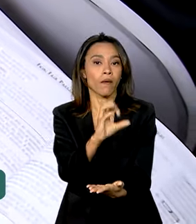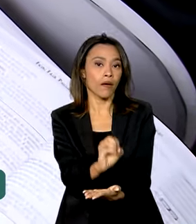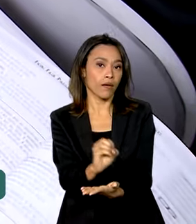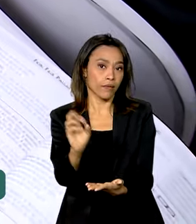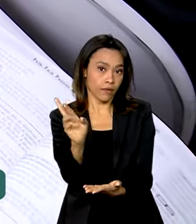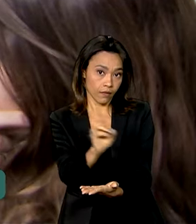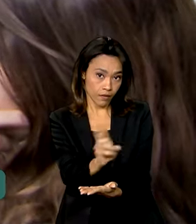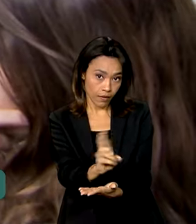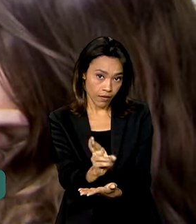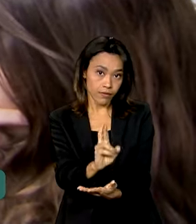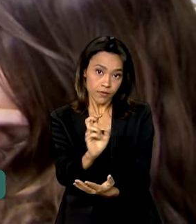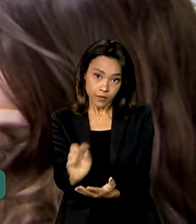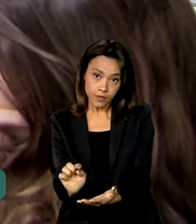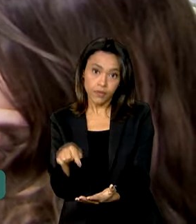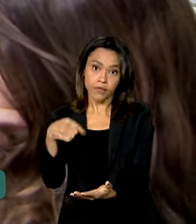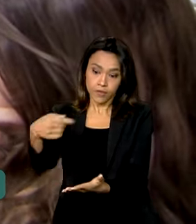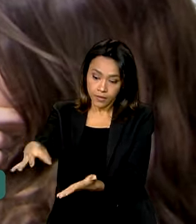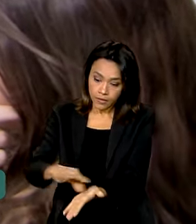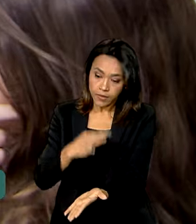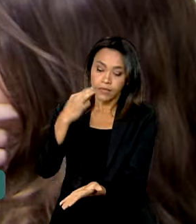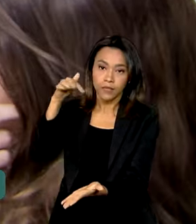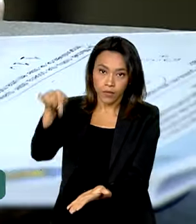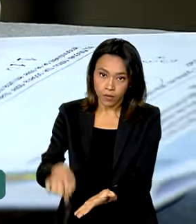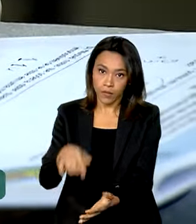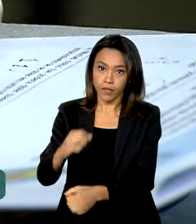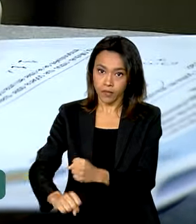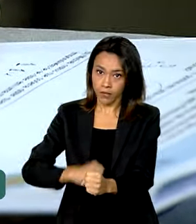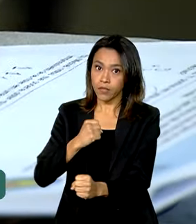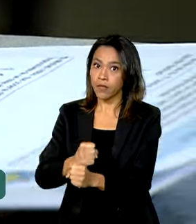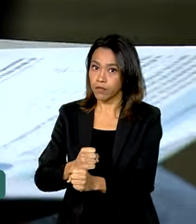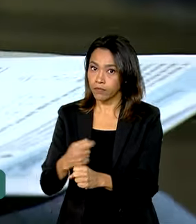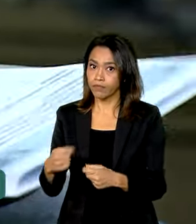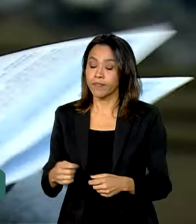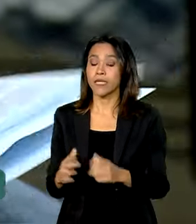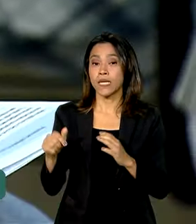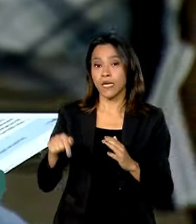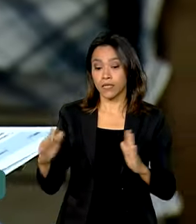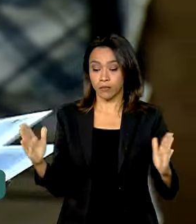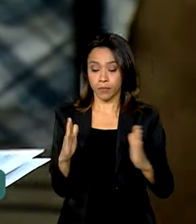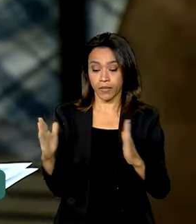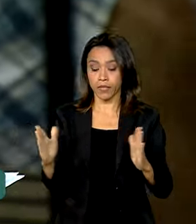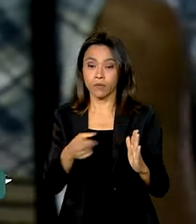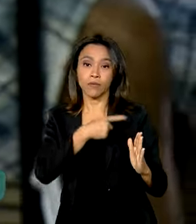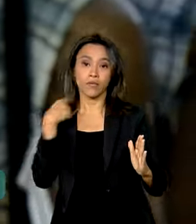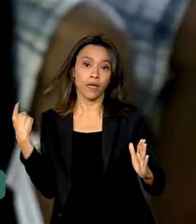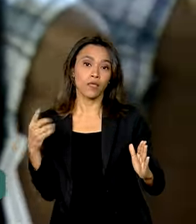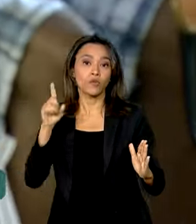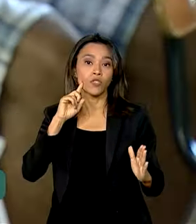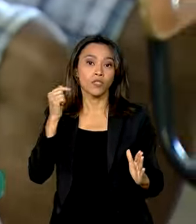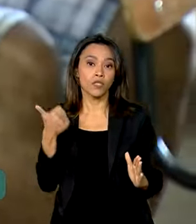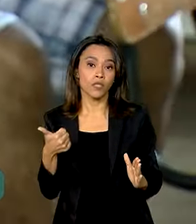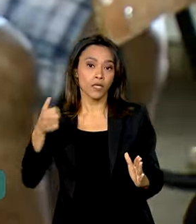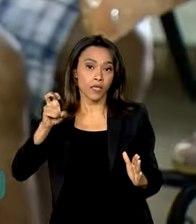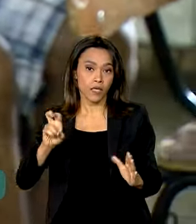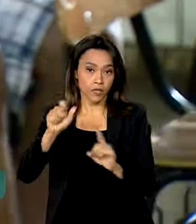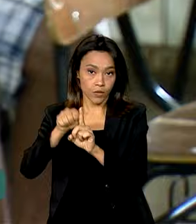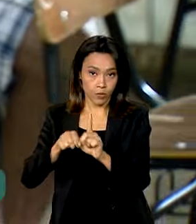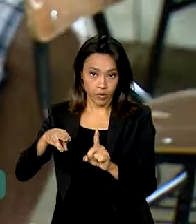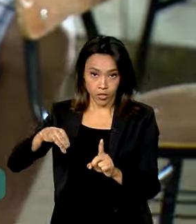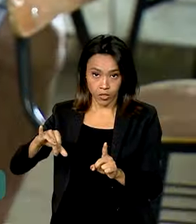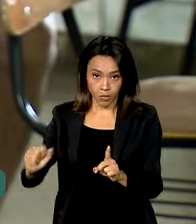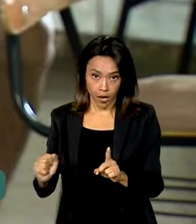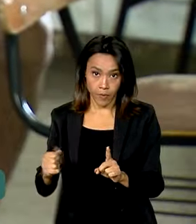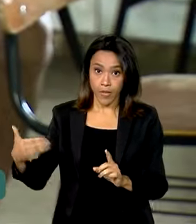e fazer a inscrição agora em 2024. Esse prazo termina no dia 15 de maio. O Enseja é